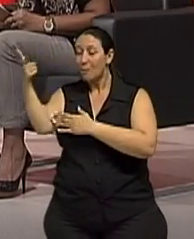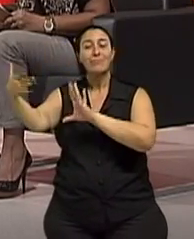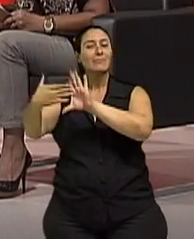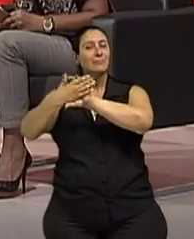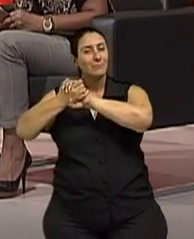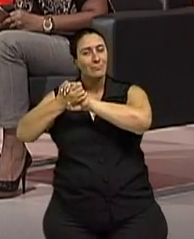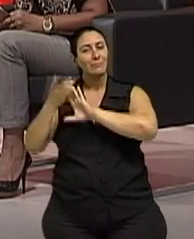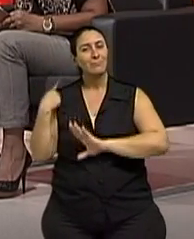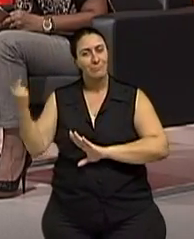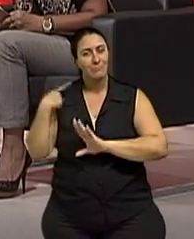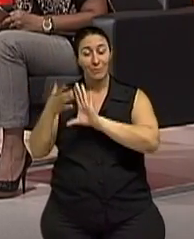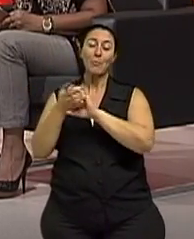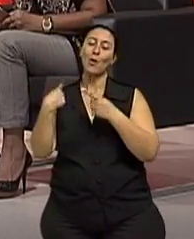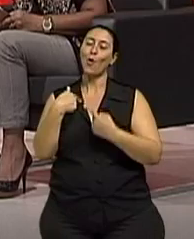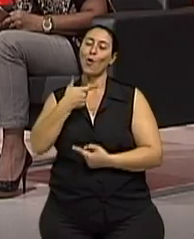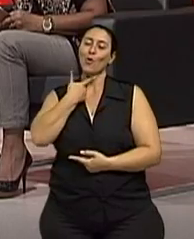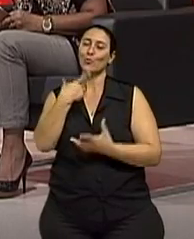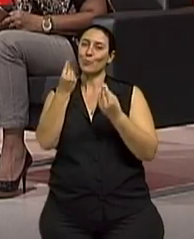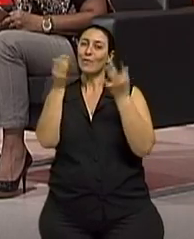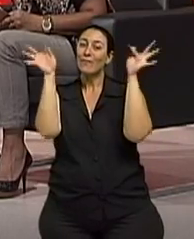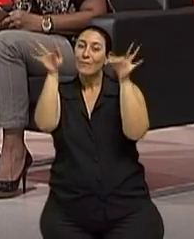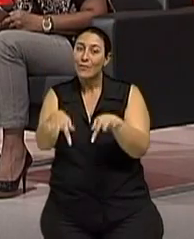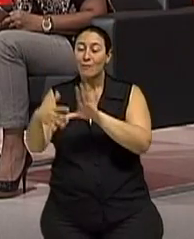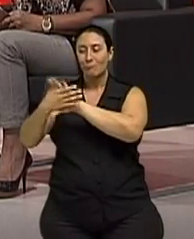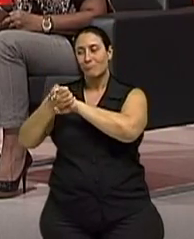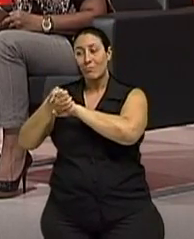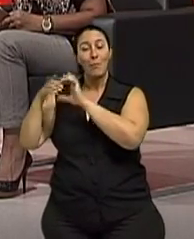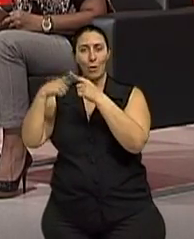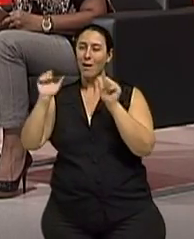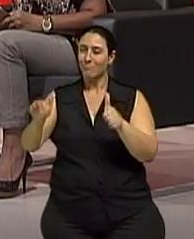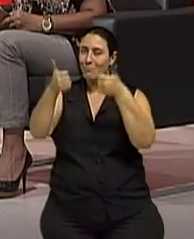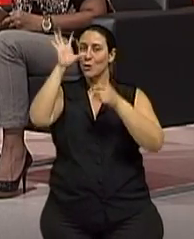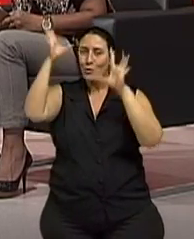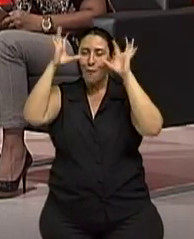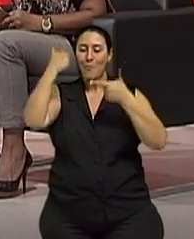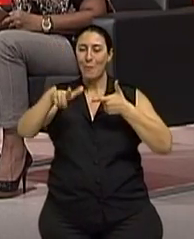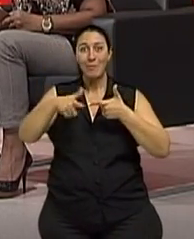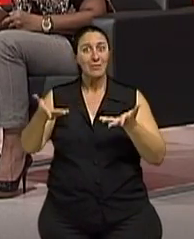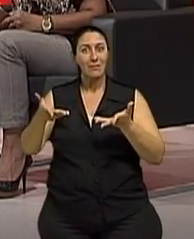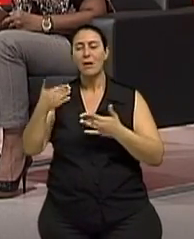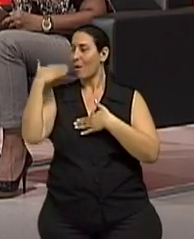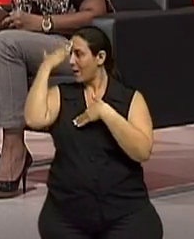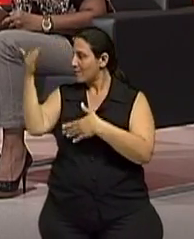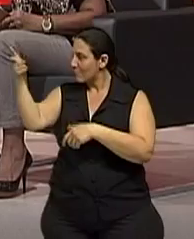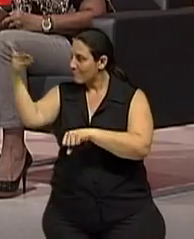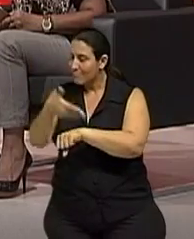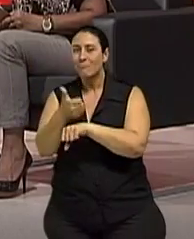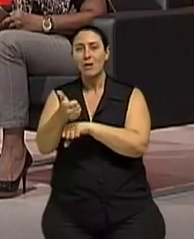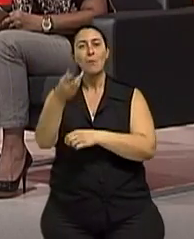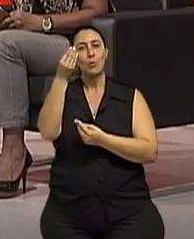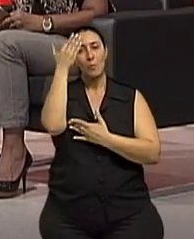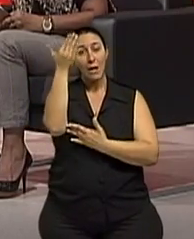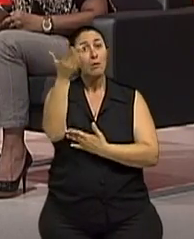mãos aqui, porque assim que eu gosto de terminar o programa, de mãos dadas, é que a gente resolve melhor os conflitos. Com certeza. E assim agradeço também a sua presença.